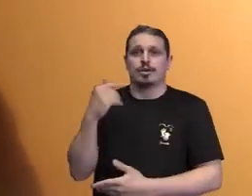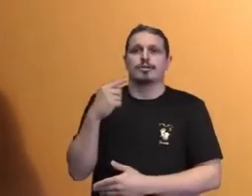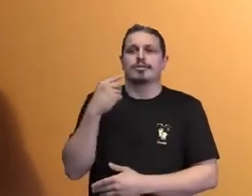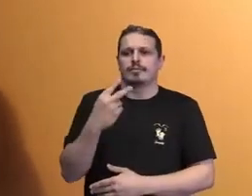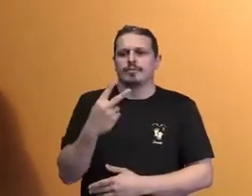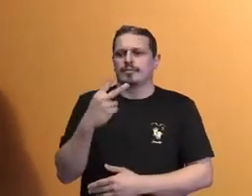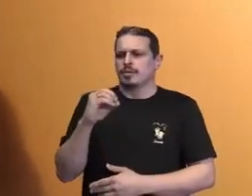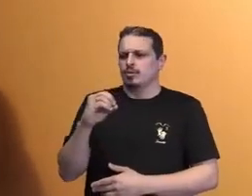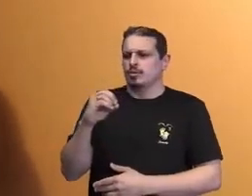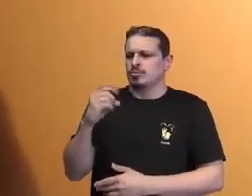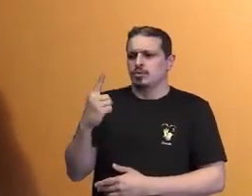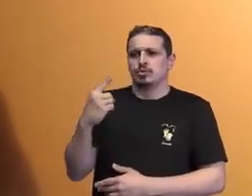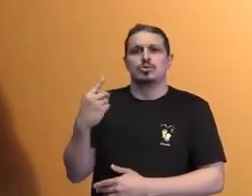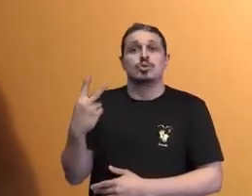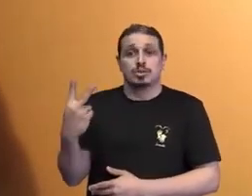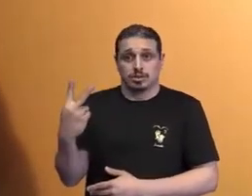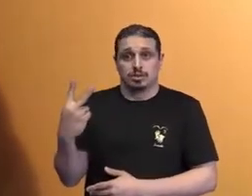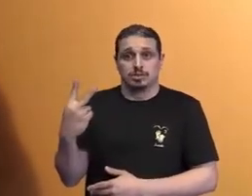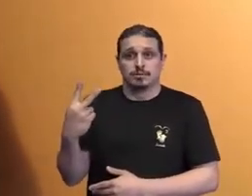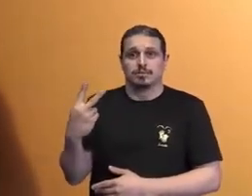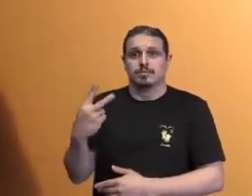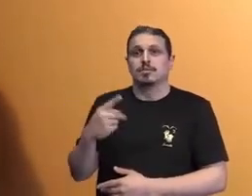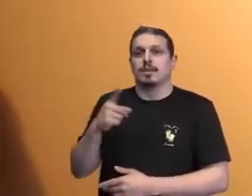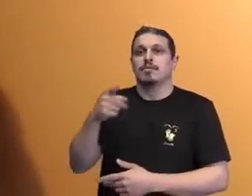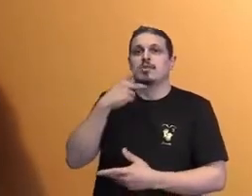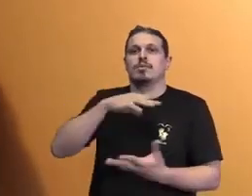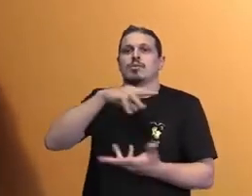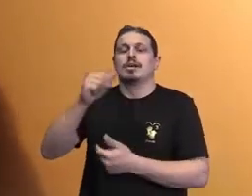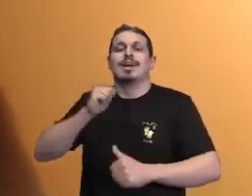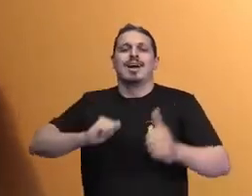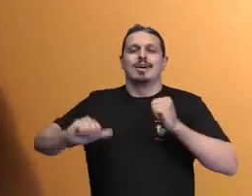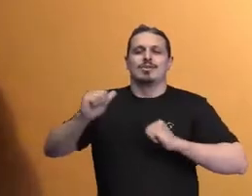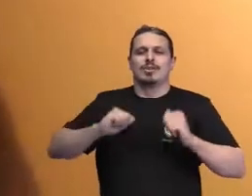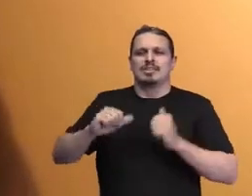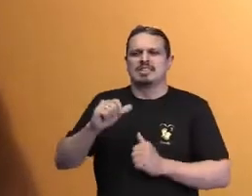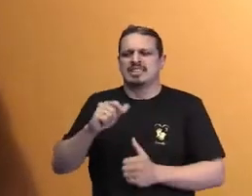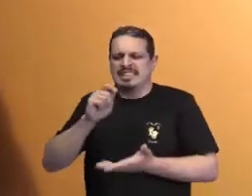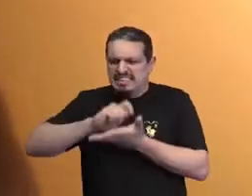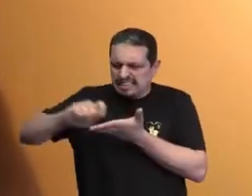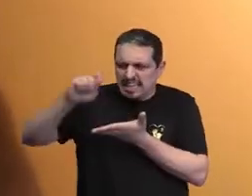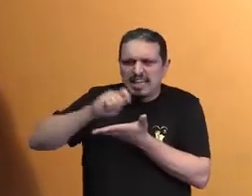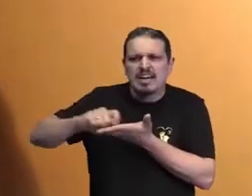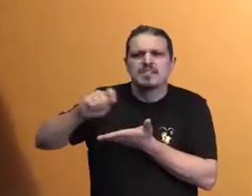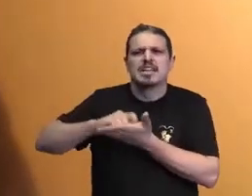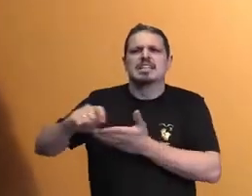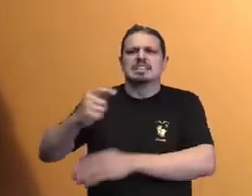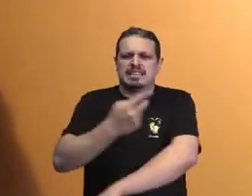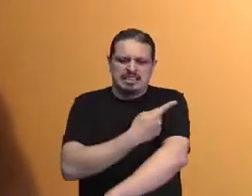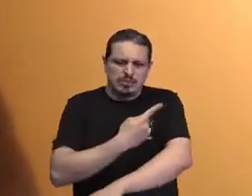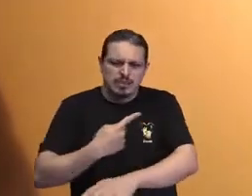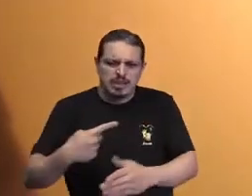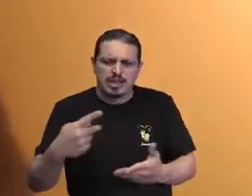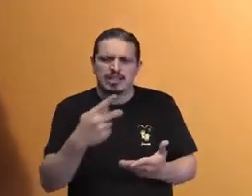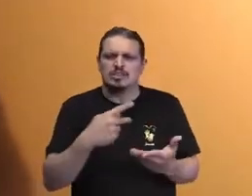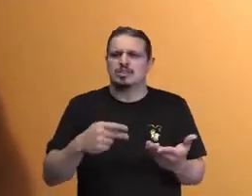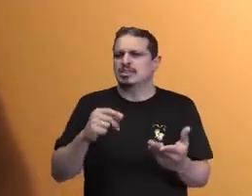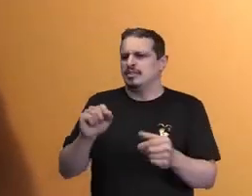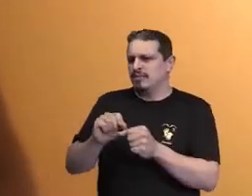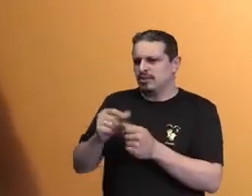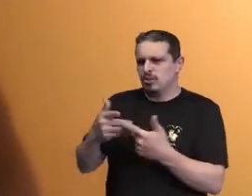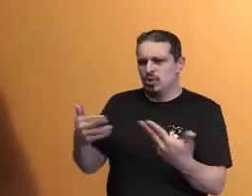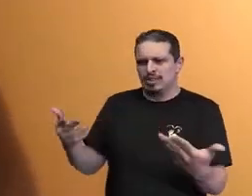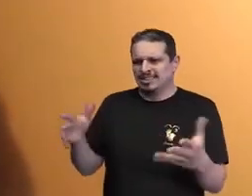Milor Fernandes, um multiartista, escrevia, ele desenhava, ele traduzia obras de Shakespeare.